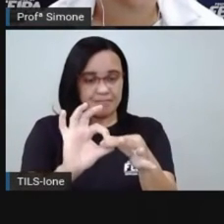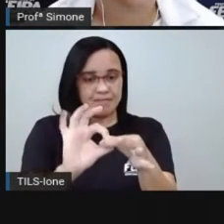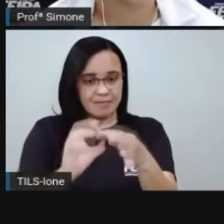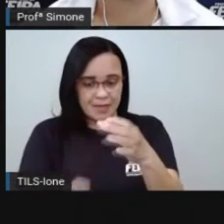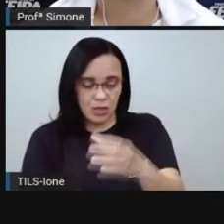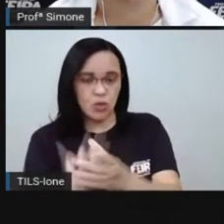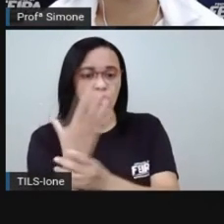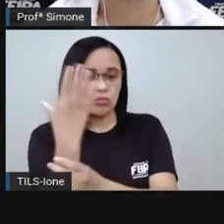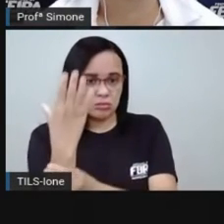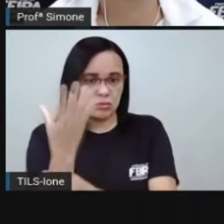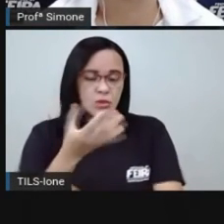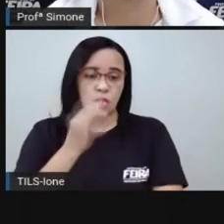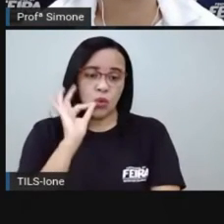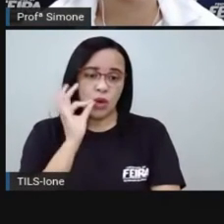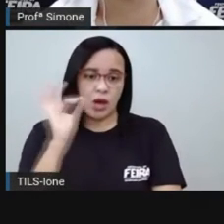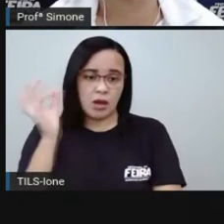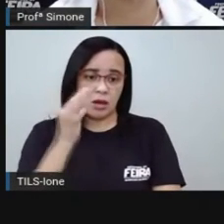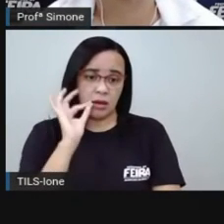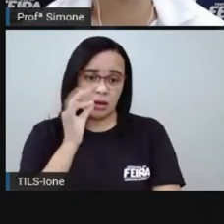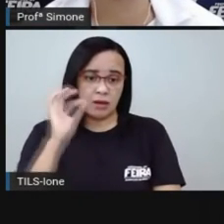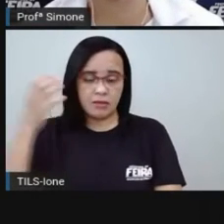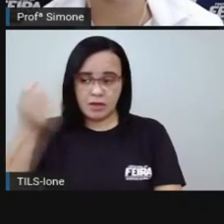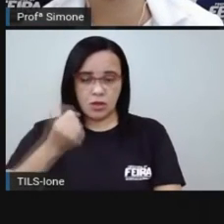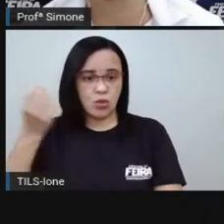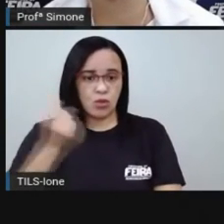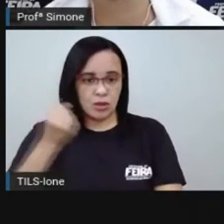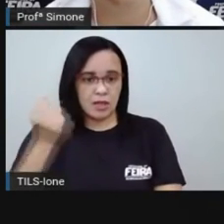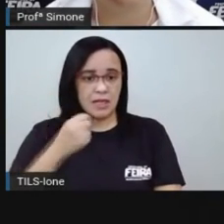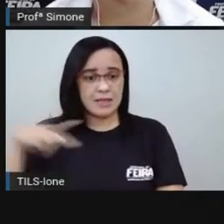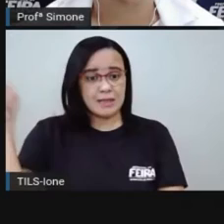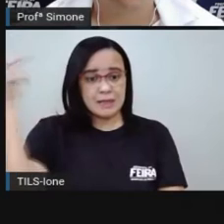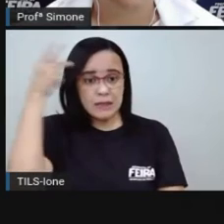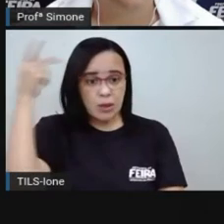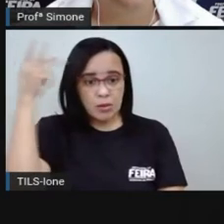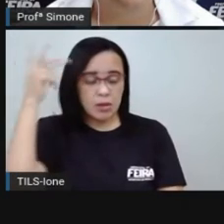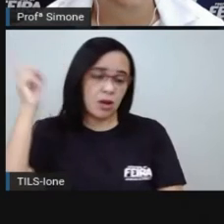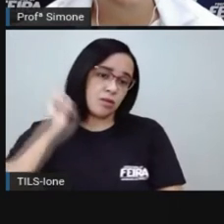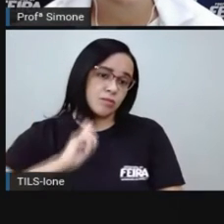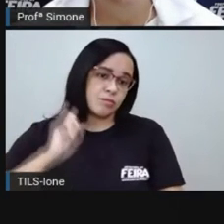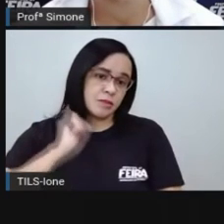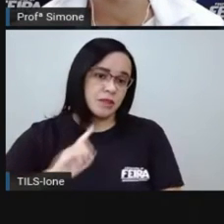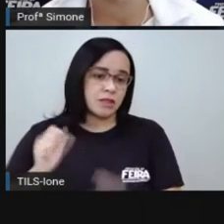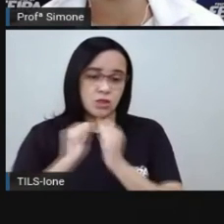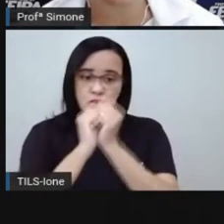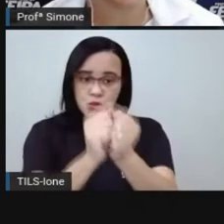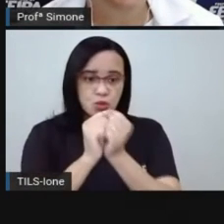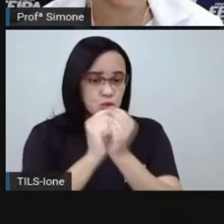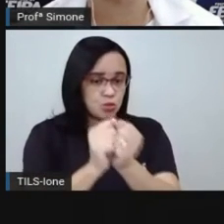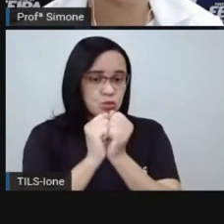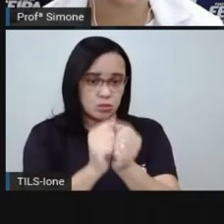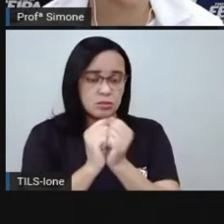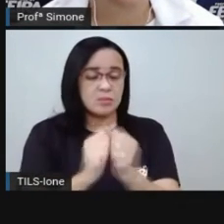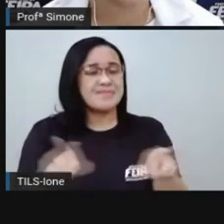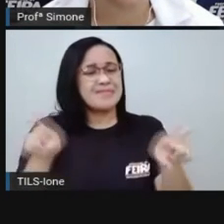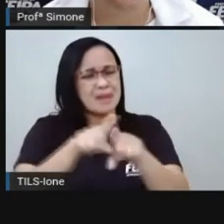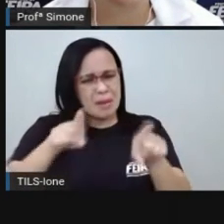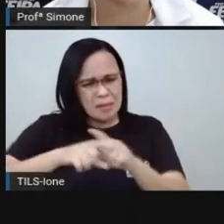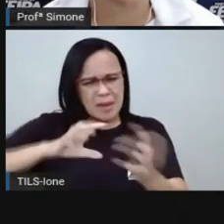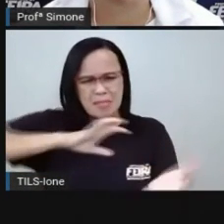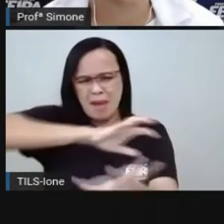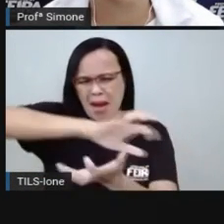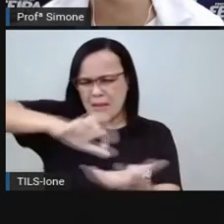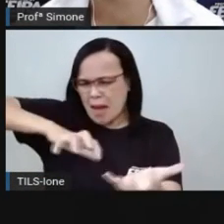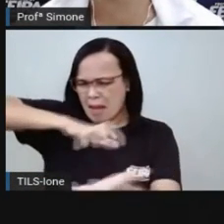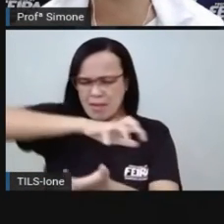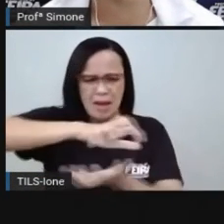Leite, essa alternância entre paulistas e mineiros no governo do país, e muitas revoltas sociais.